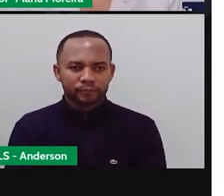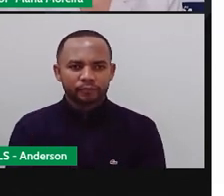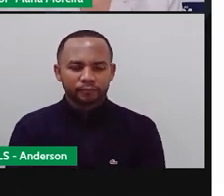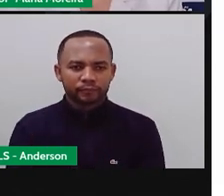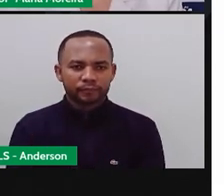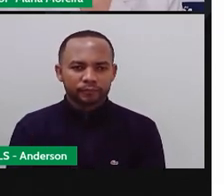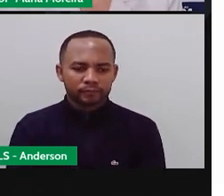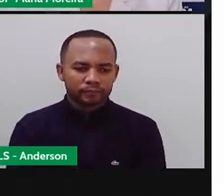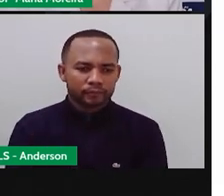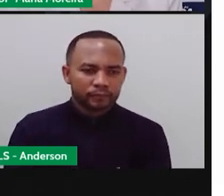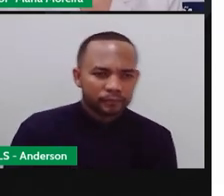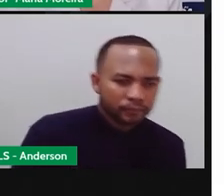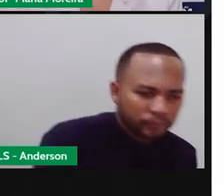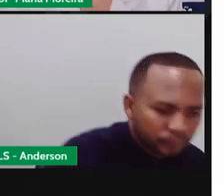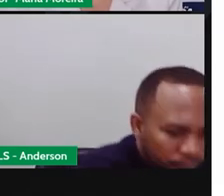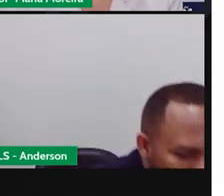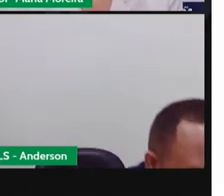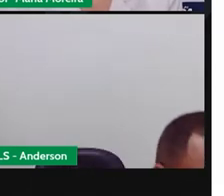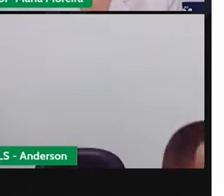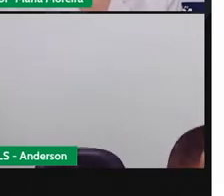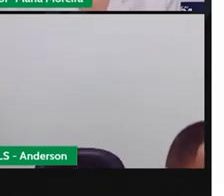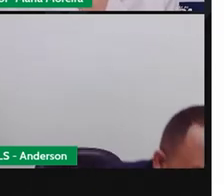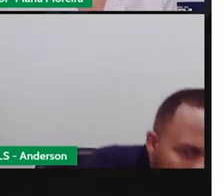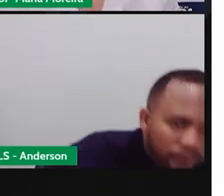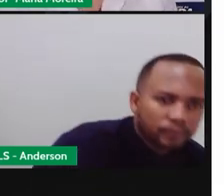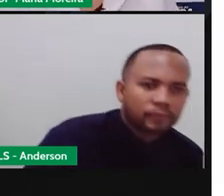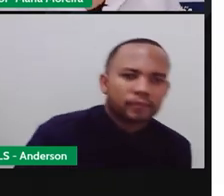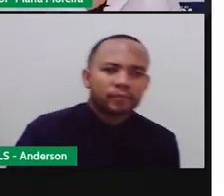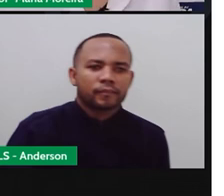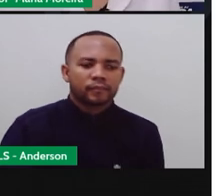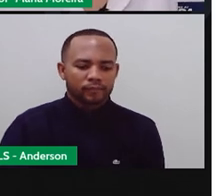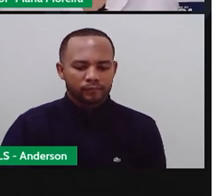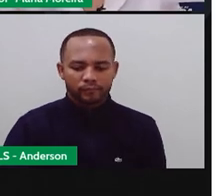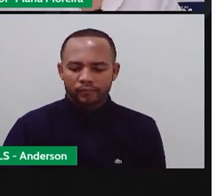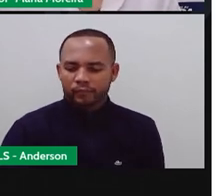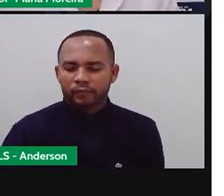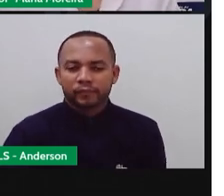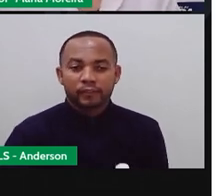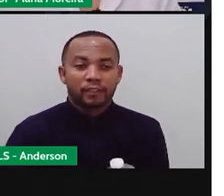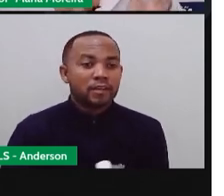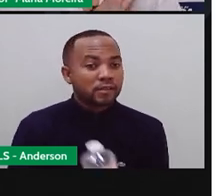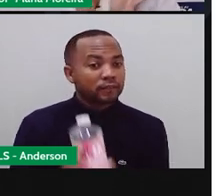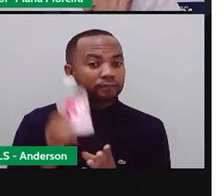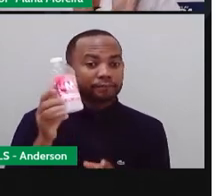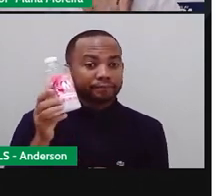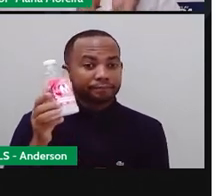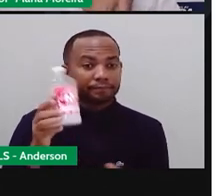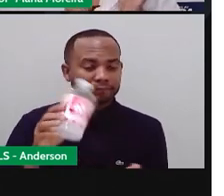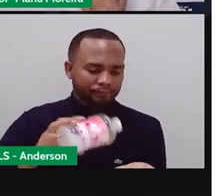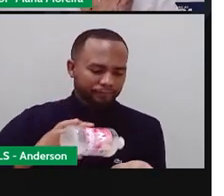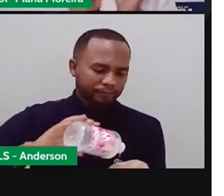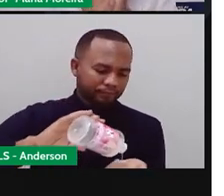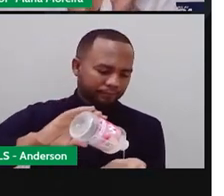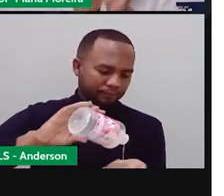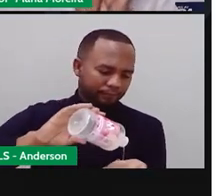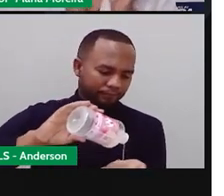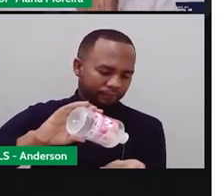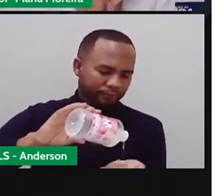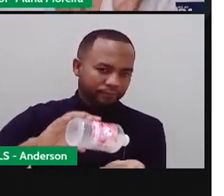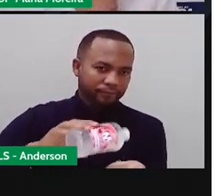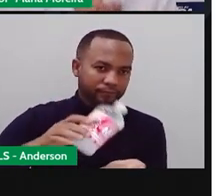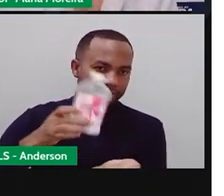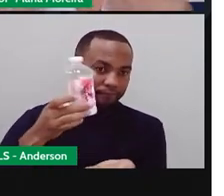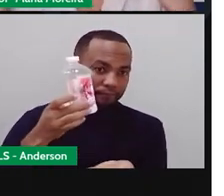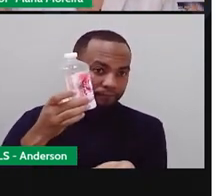Ela foi dando uma zapeada e catando. Bom, um recado finalzinho para vocês é o quê? Lavar uma mão, lavar